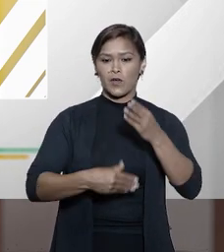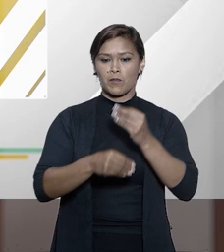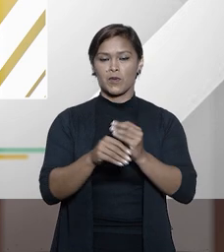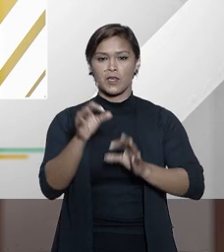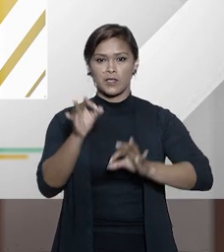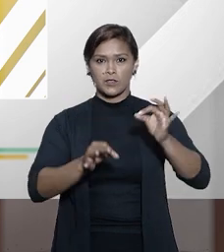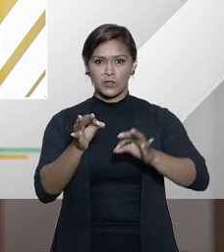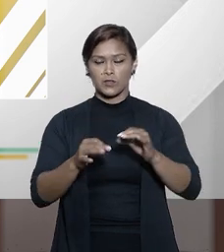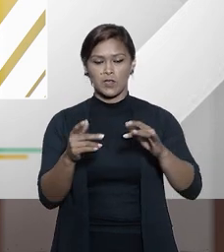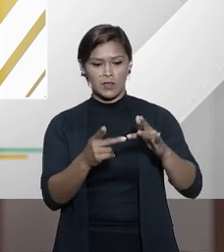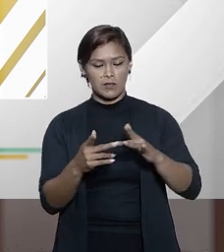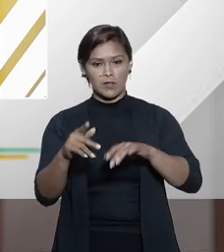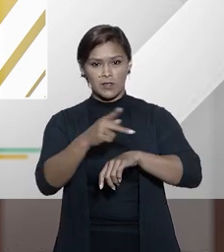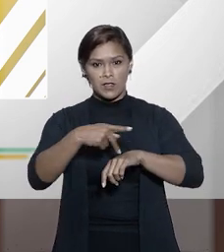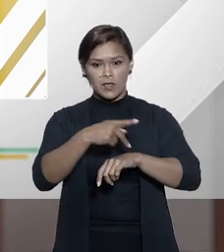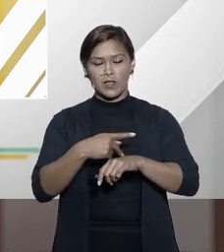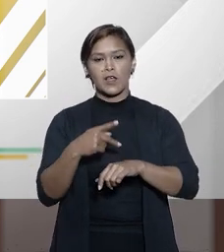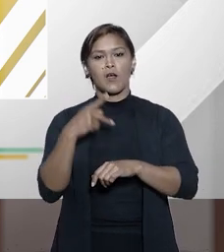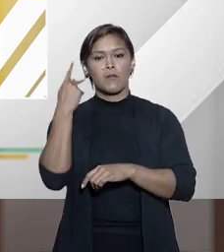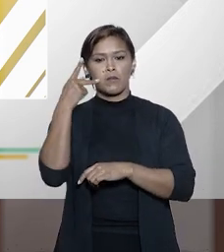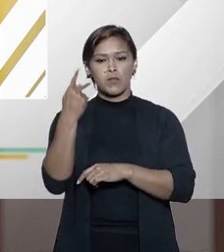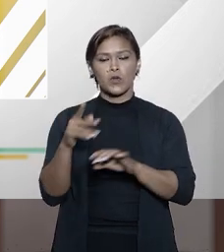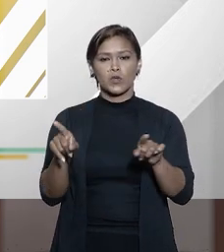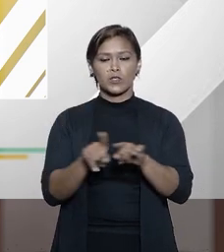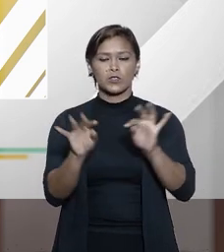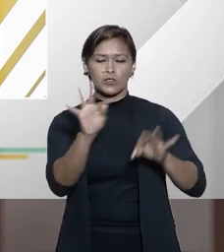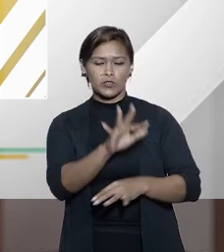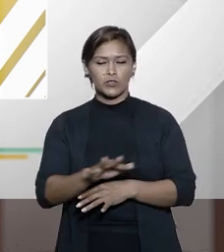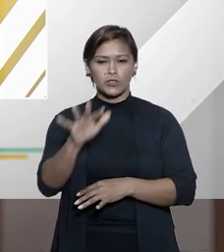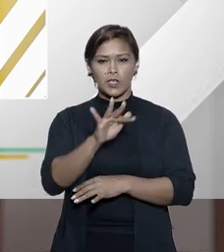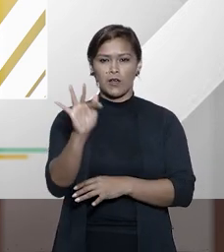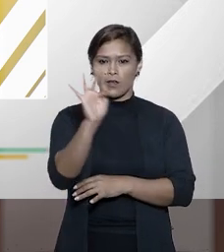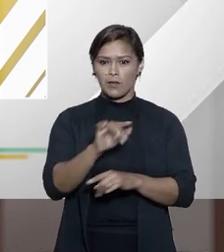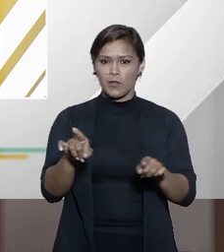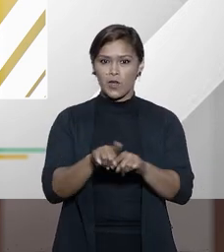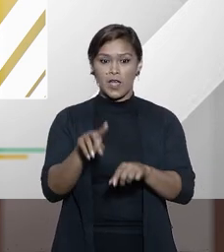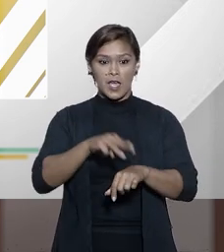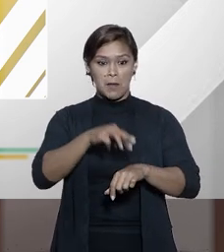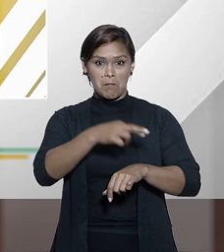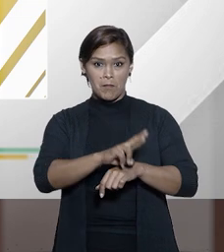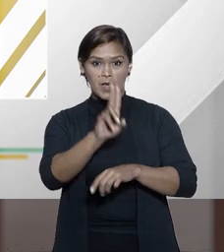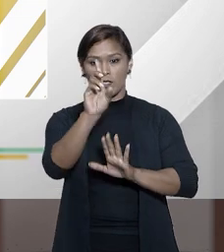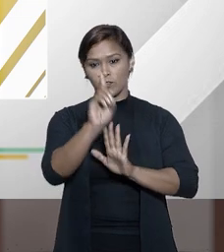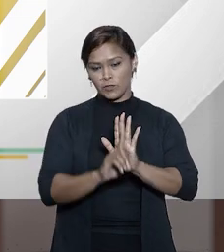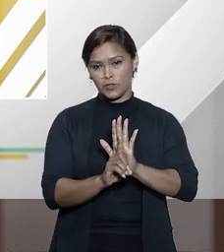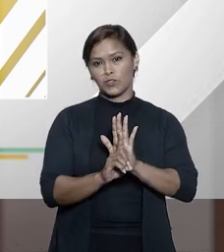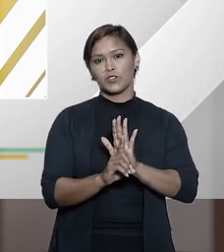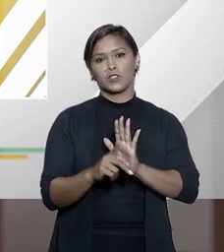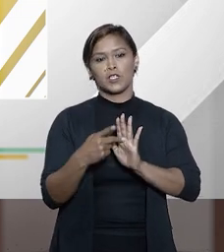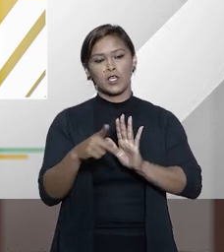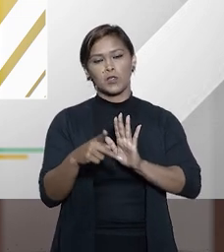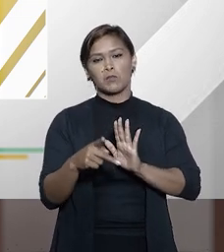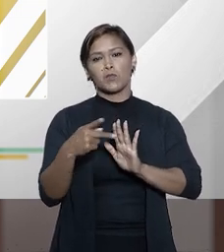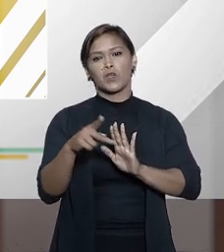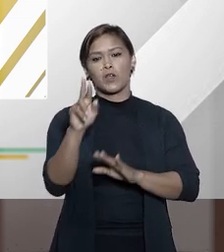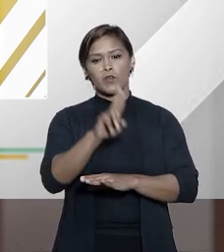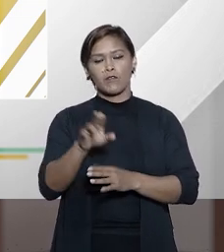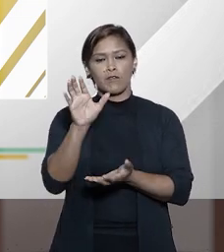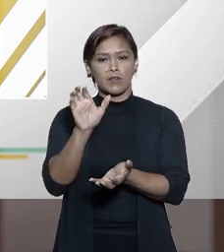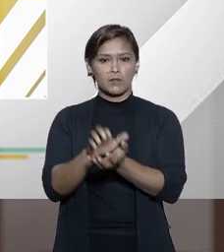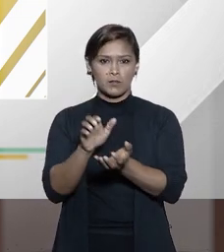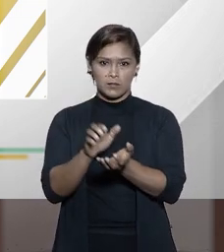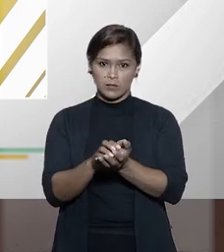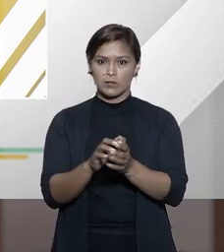Cooperação Jurídica Internacional da Procuradoria Geral da República, é mestre em Direito Público pela Universidade Federal de